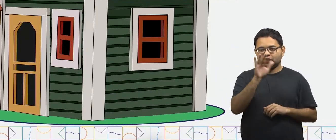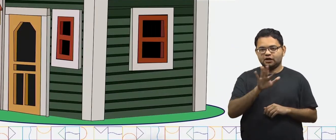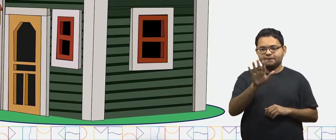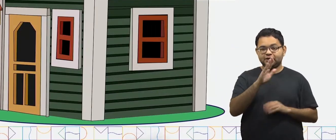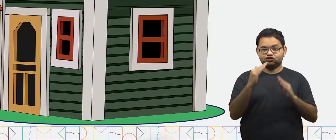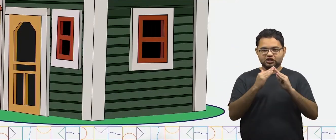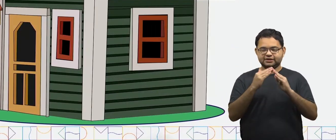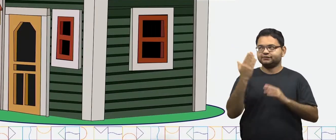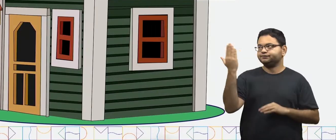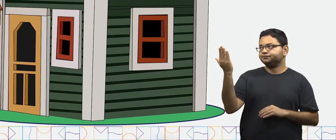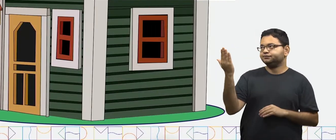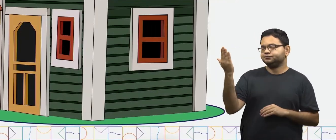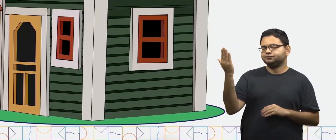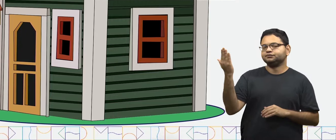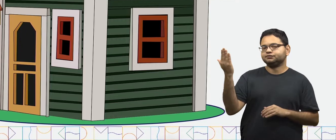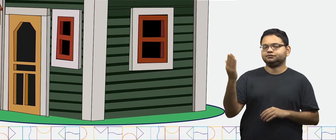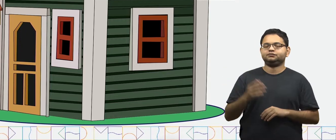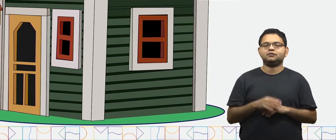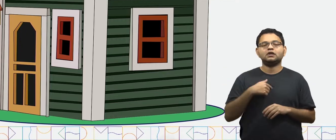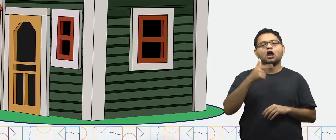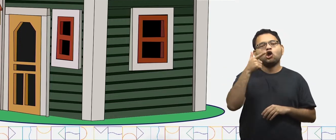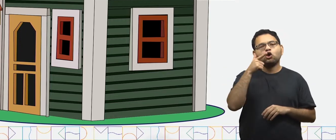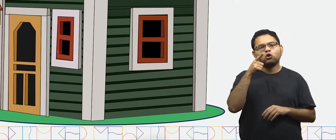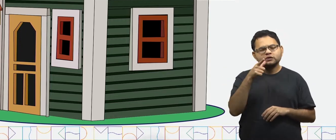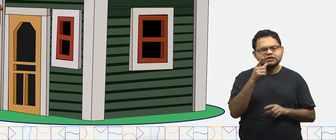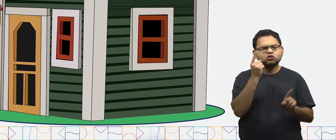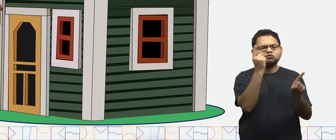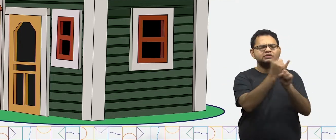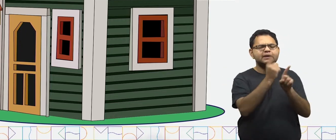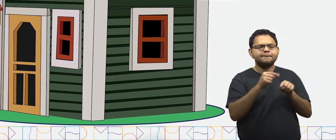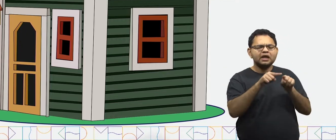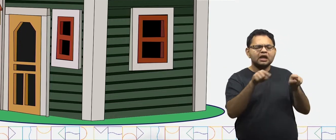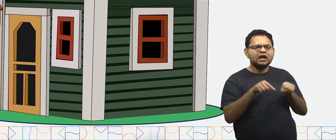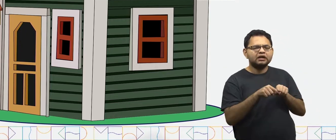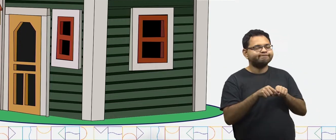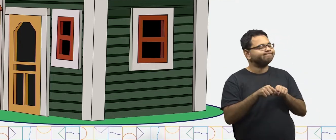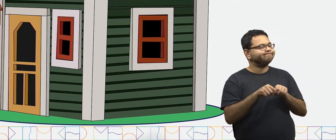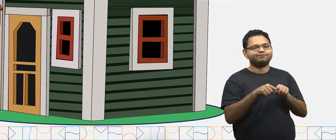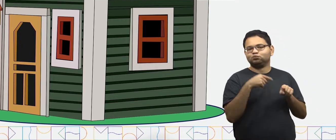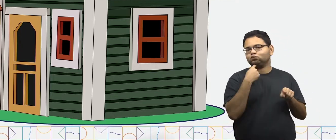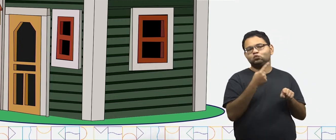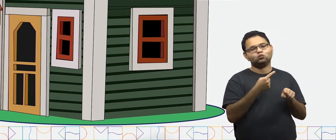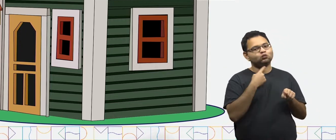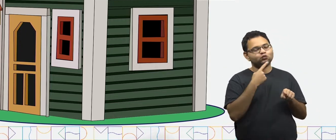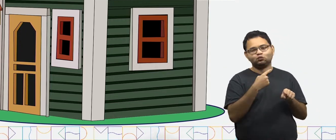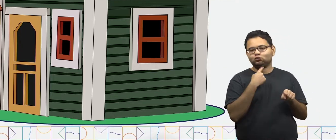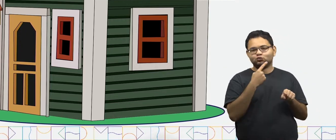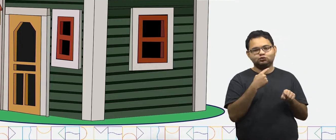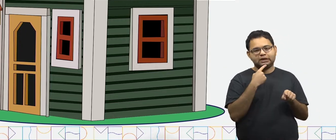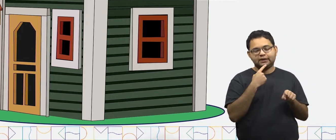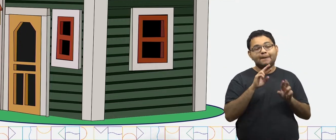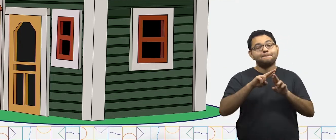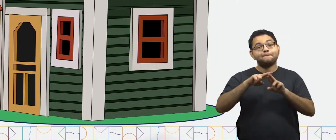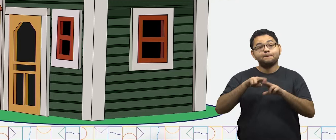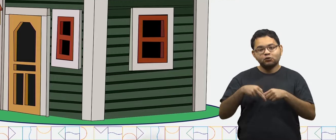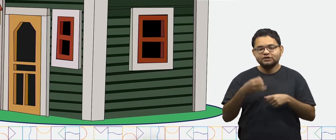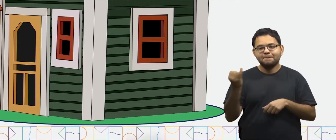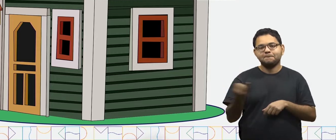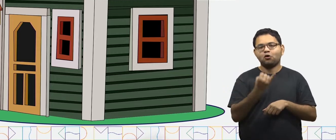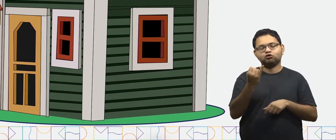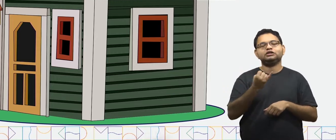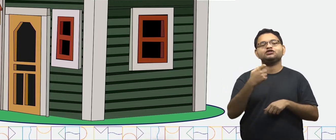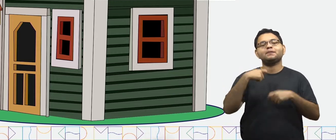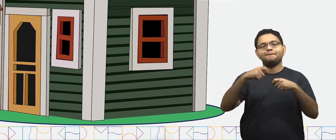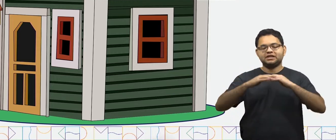a imagem dessa casa, conseguimos identificar os cômodos dela? Não, né? Por isso, precisamos do